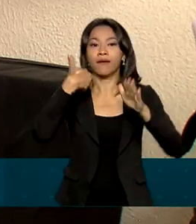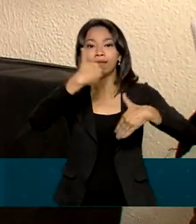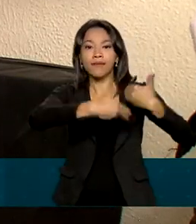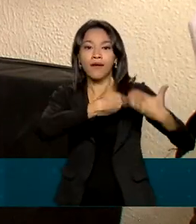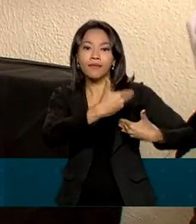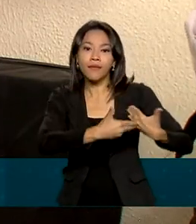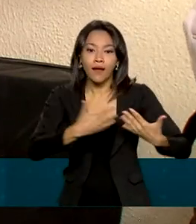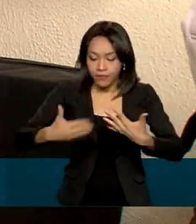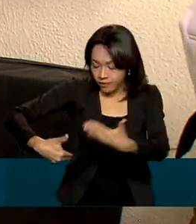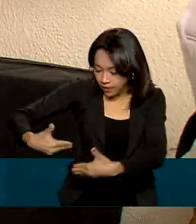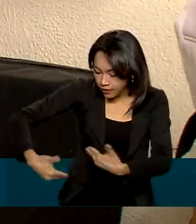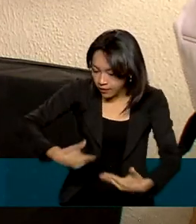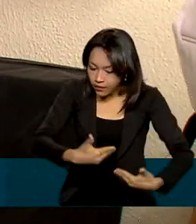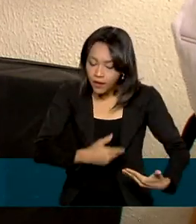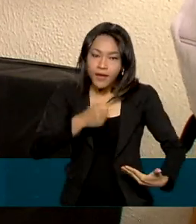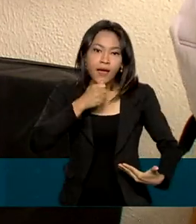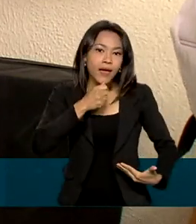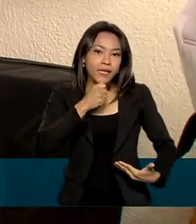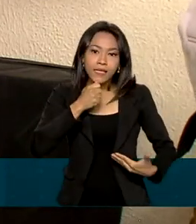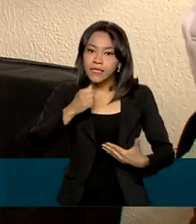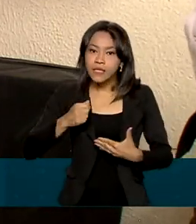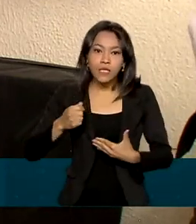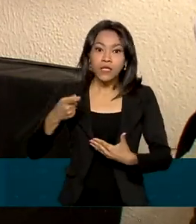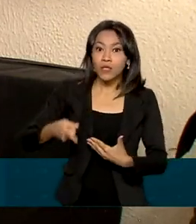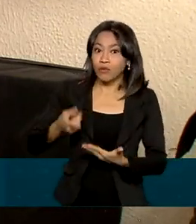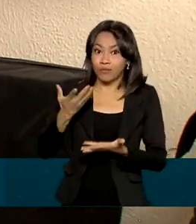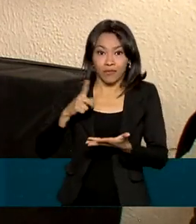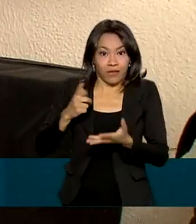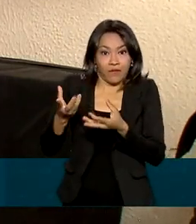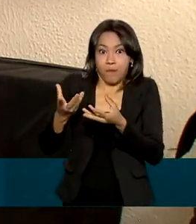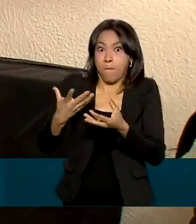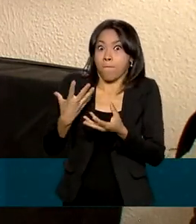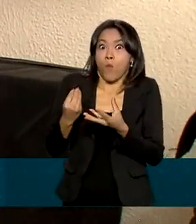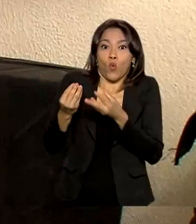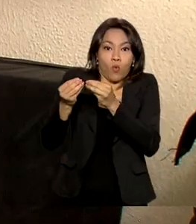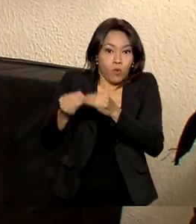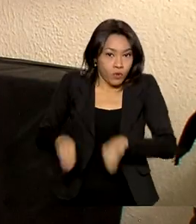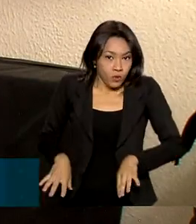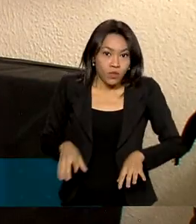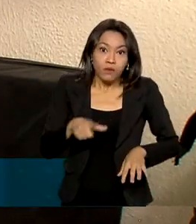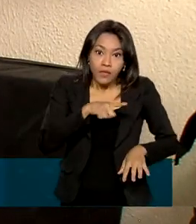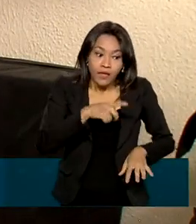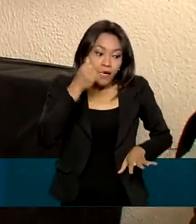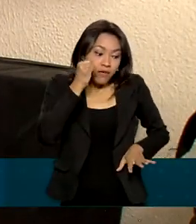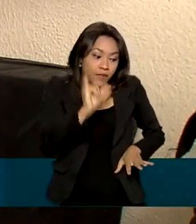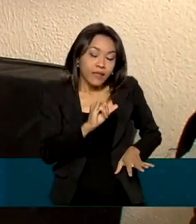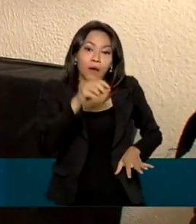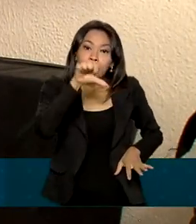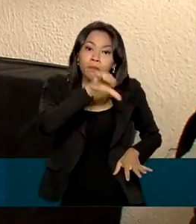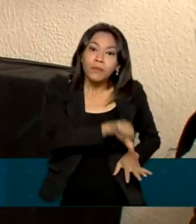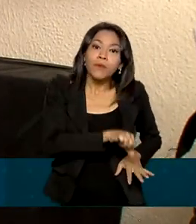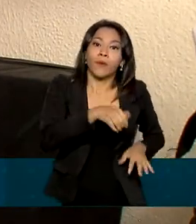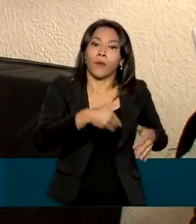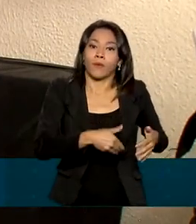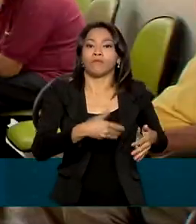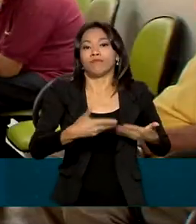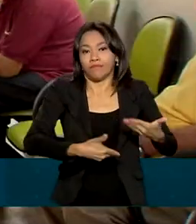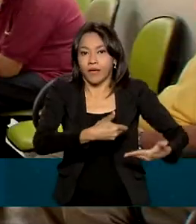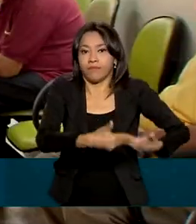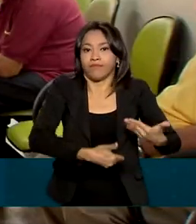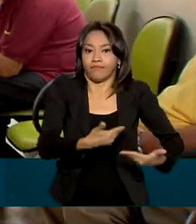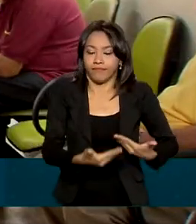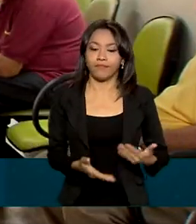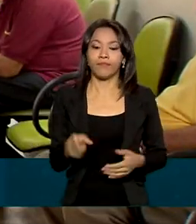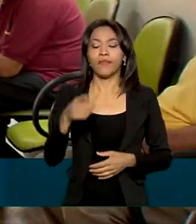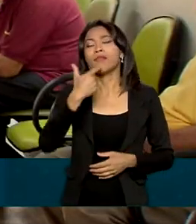regiões que ainda não têm uma perda crônica, que a gente fala, e prevenir aquelas que ainda ficaram, né? As funções que ainda existem. E